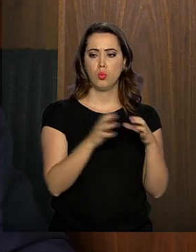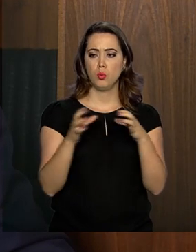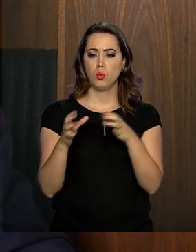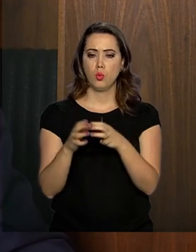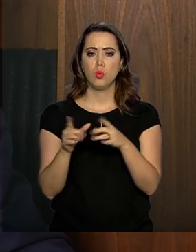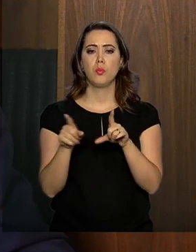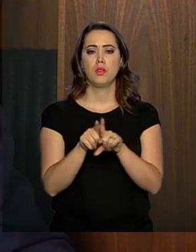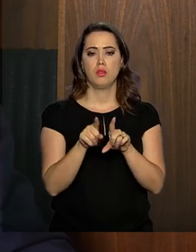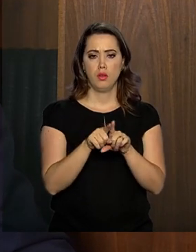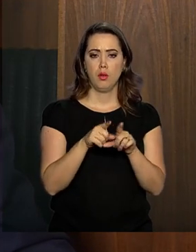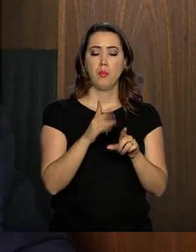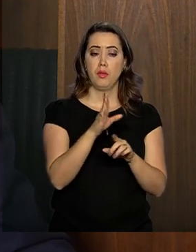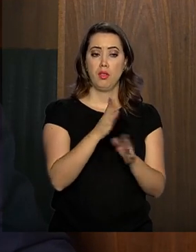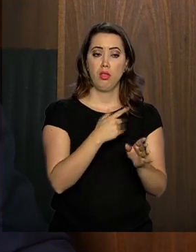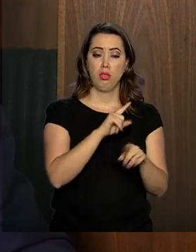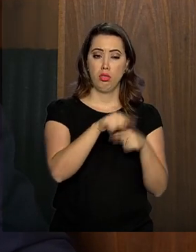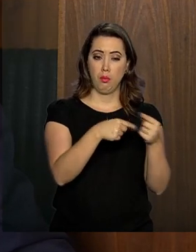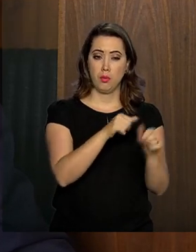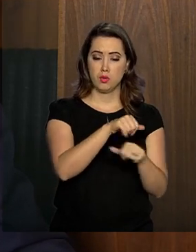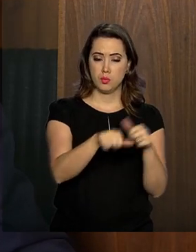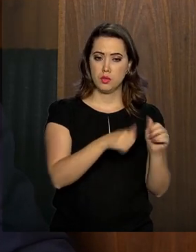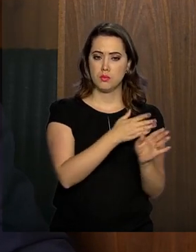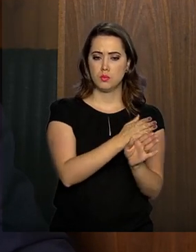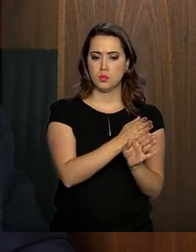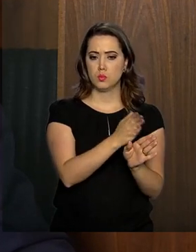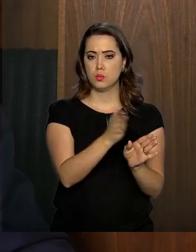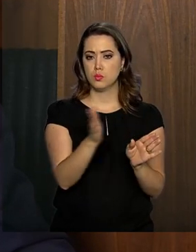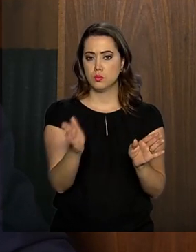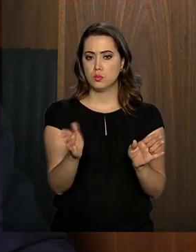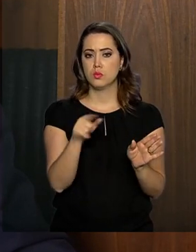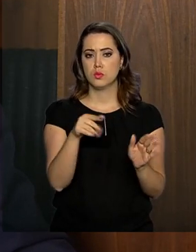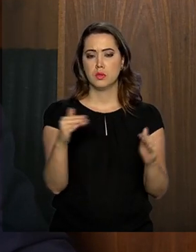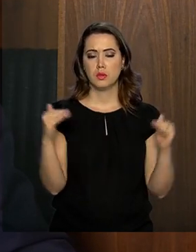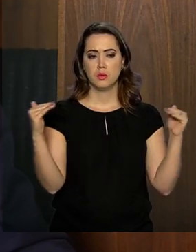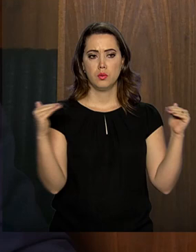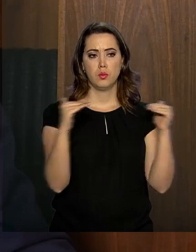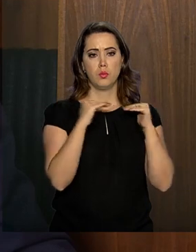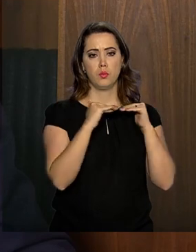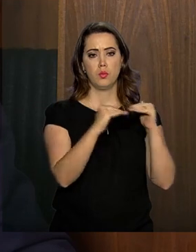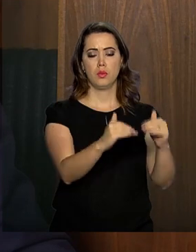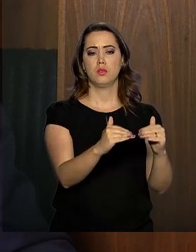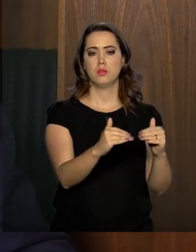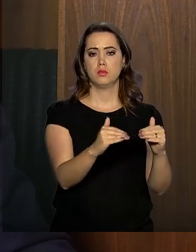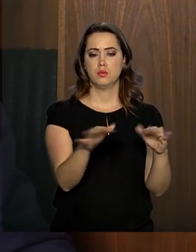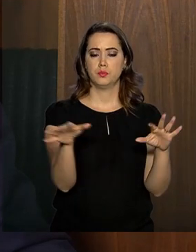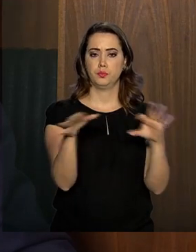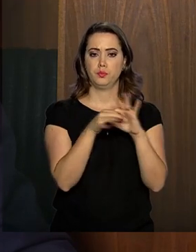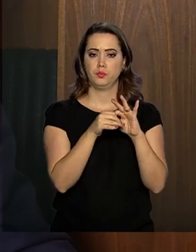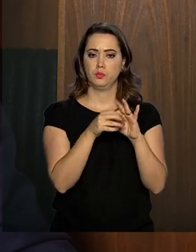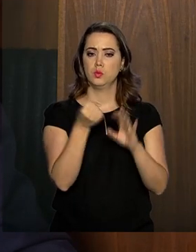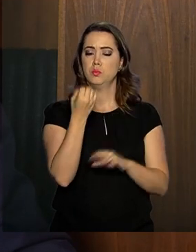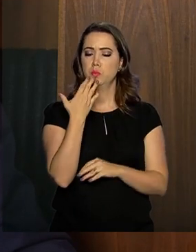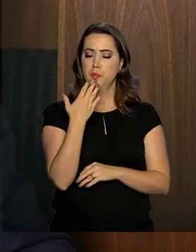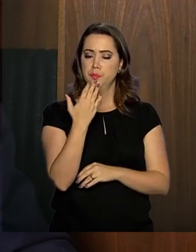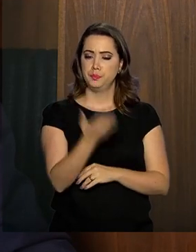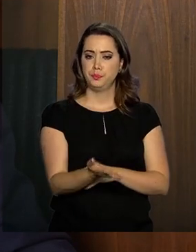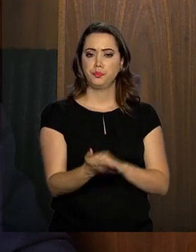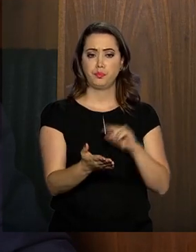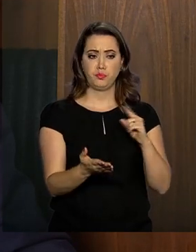elegibilidade também ao longo de um tempo de transição. A ideia da equidade, ela casa muito bem com essa